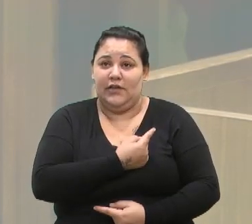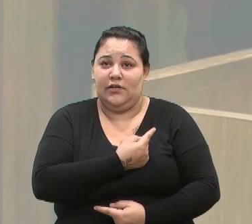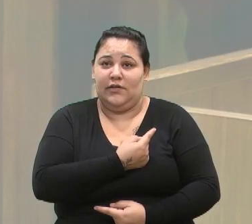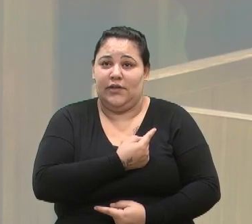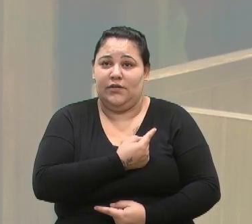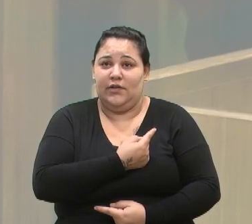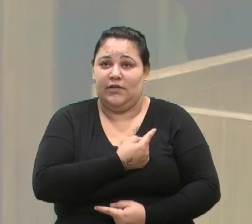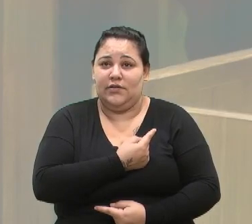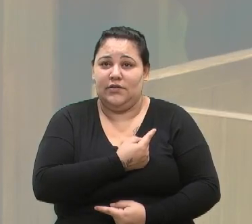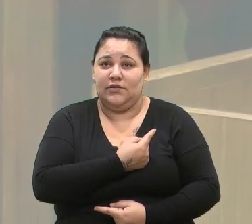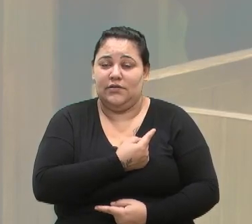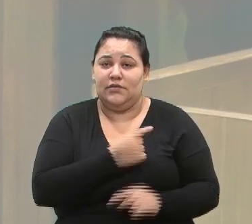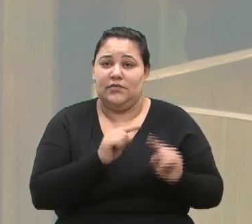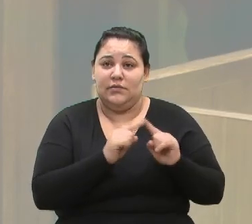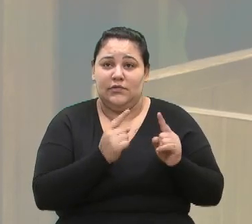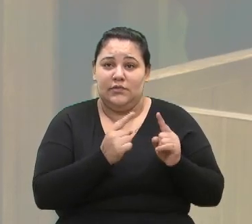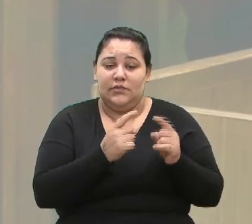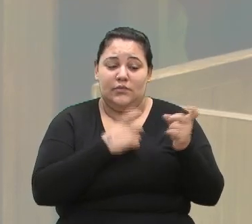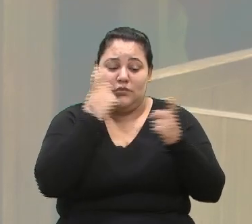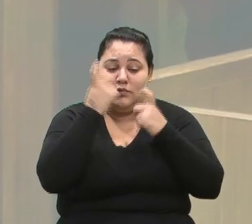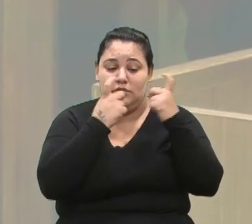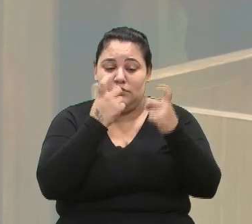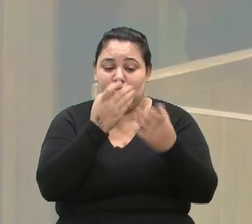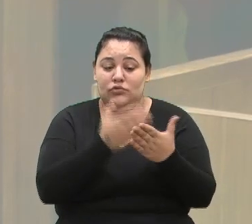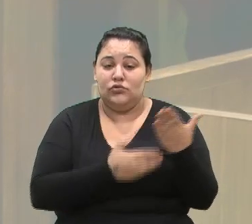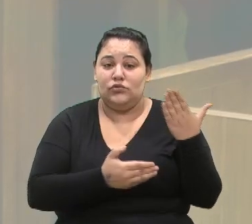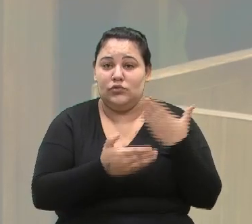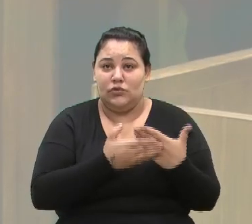investimento, e é uma preocupação de todos nós.